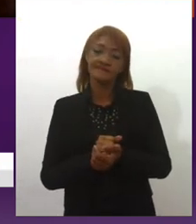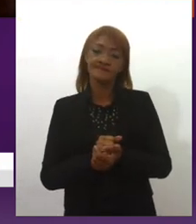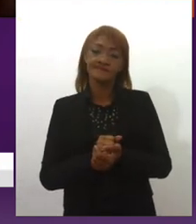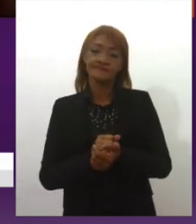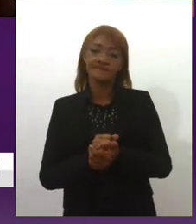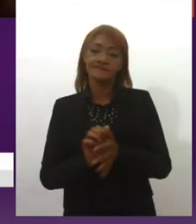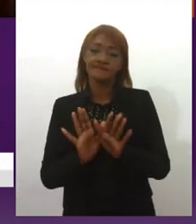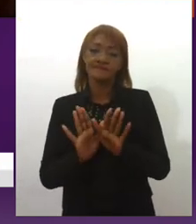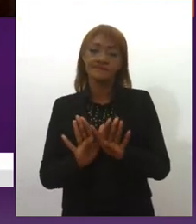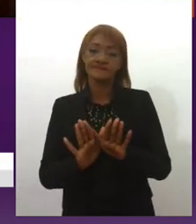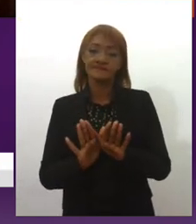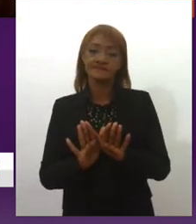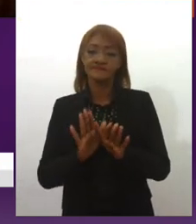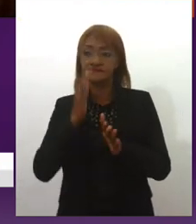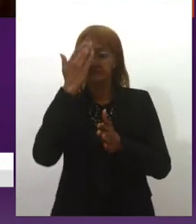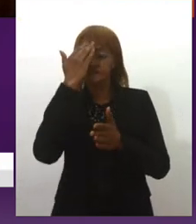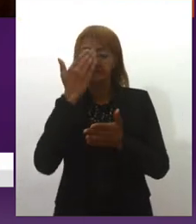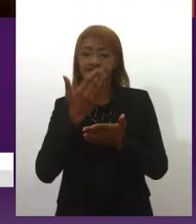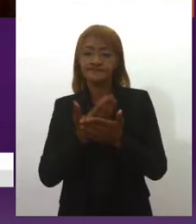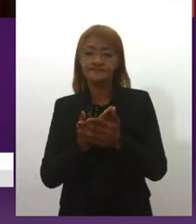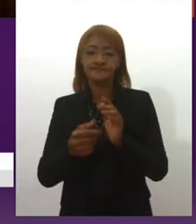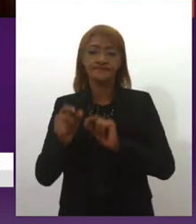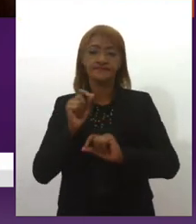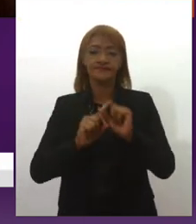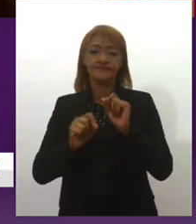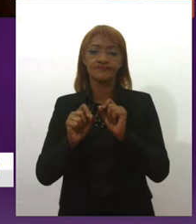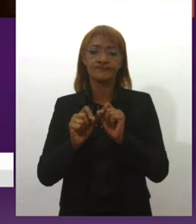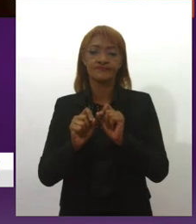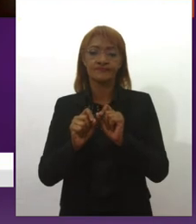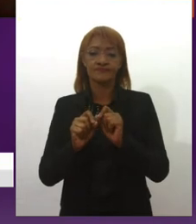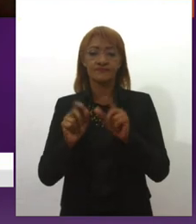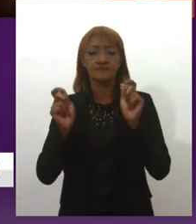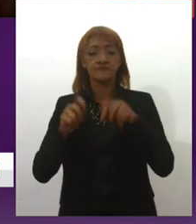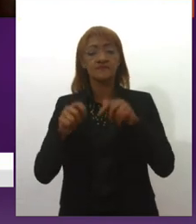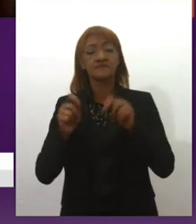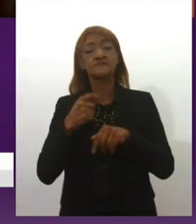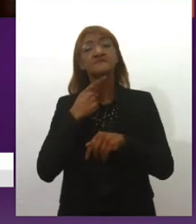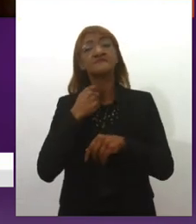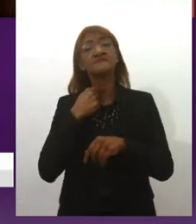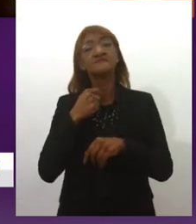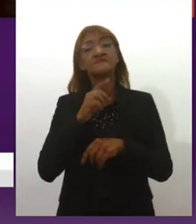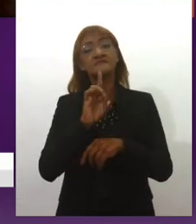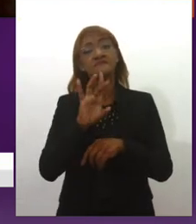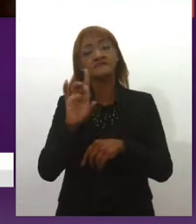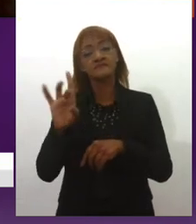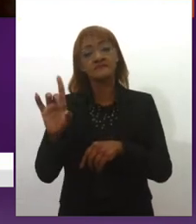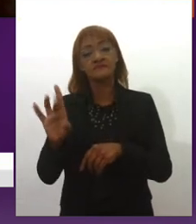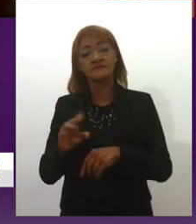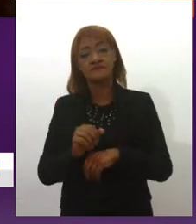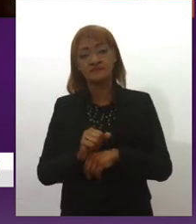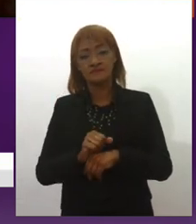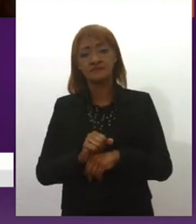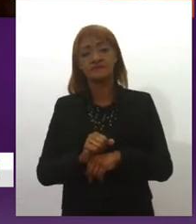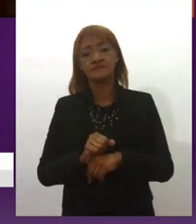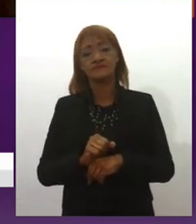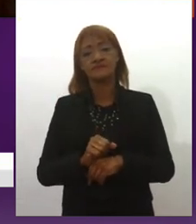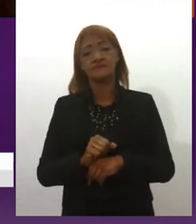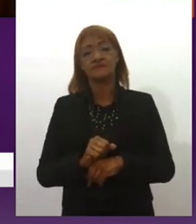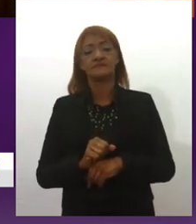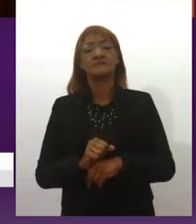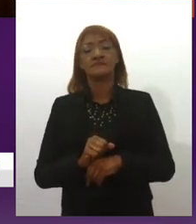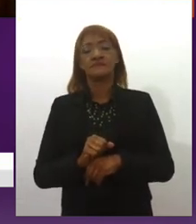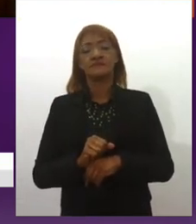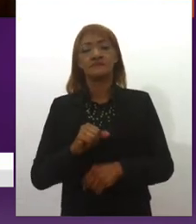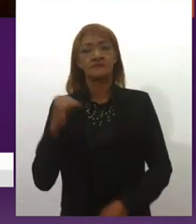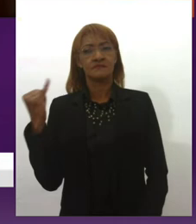Mas eu acredito que, assim, desde que seja a vontade delas, né, eu acho que é uma, é algo muito